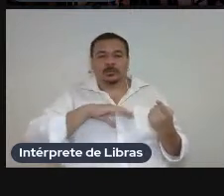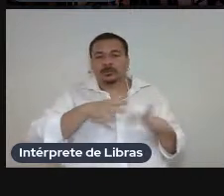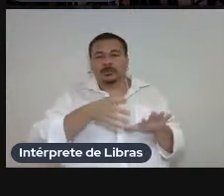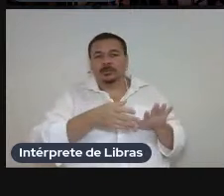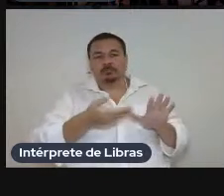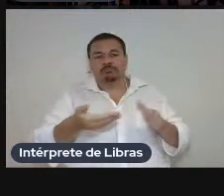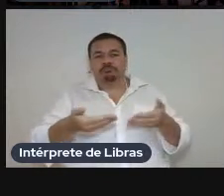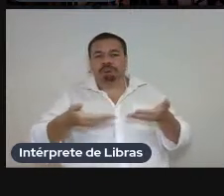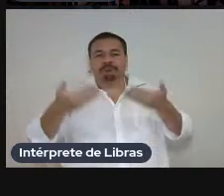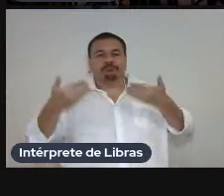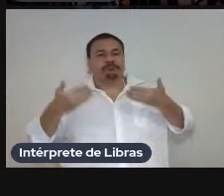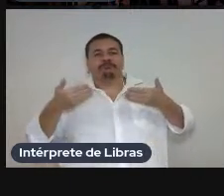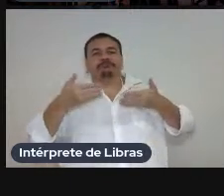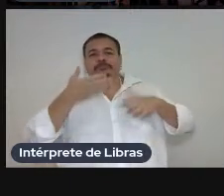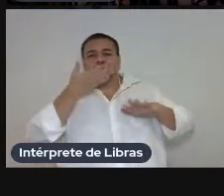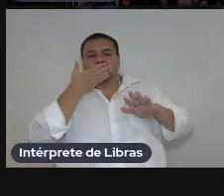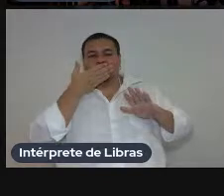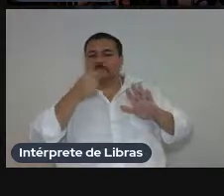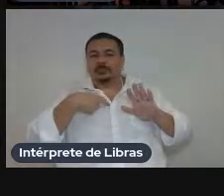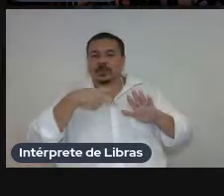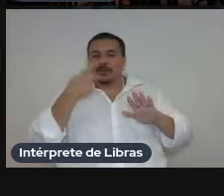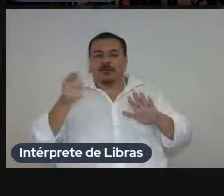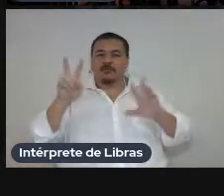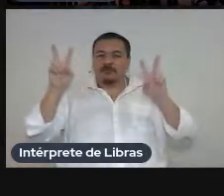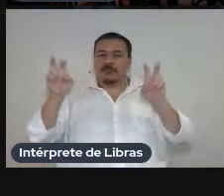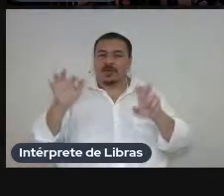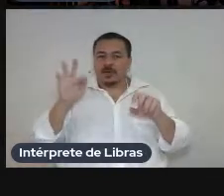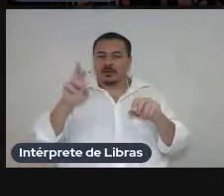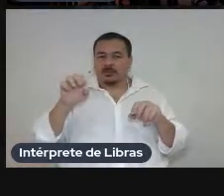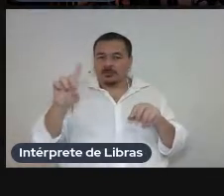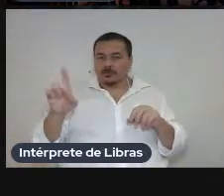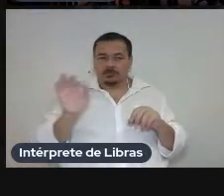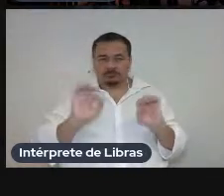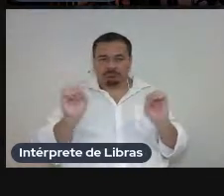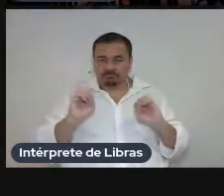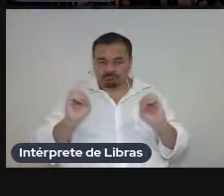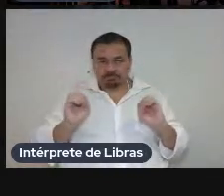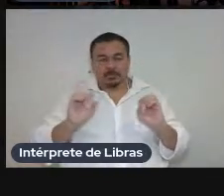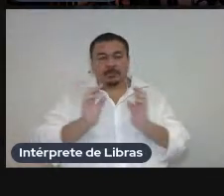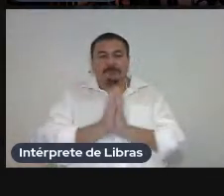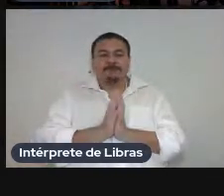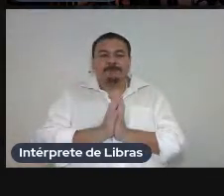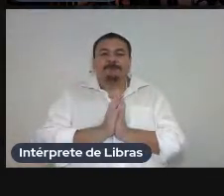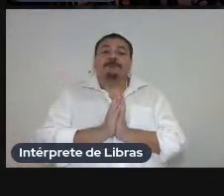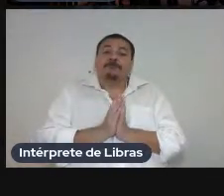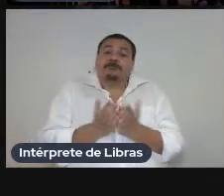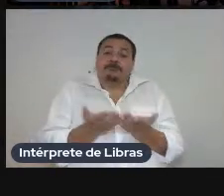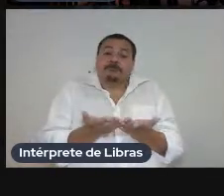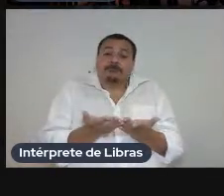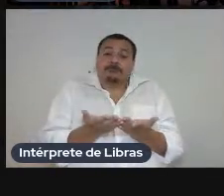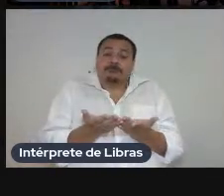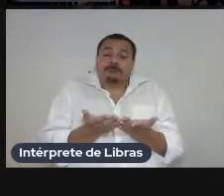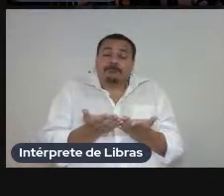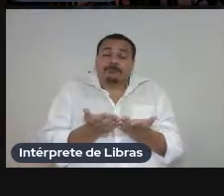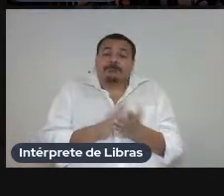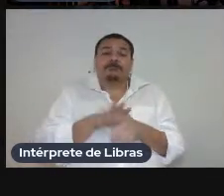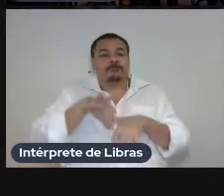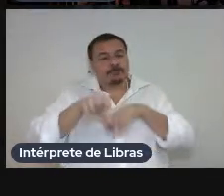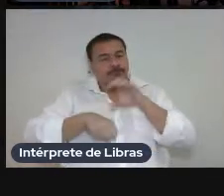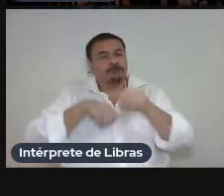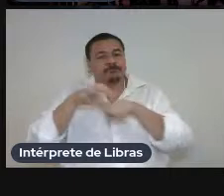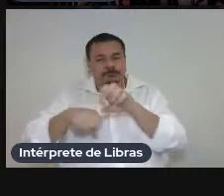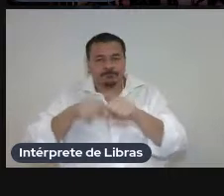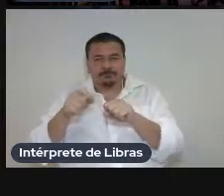fora nesse conjunto de abordagens que o Freud faz né então buscamos